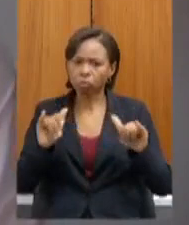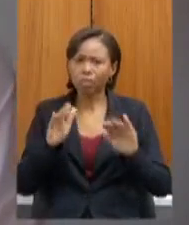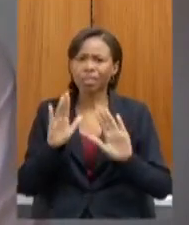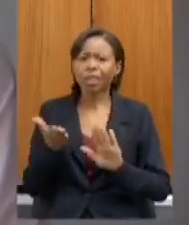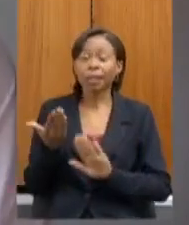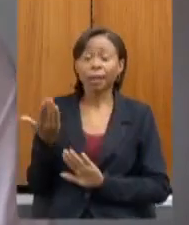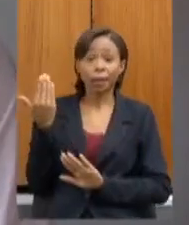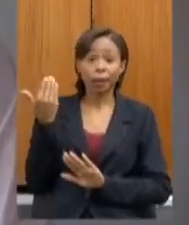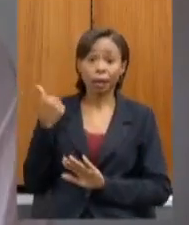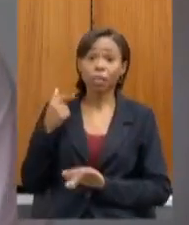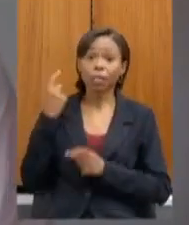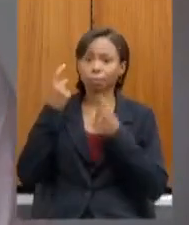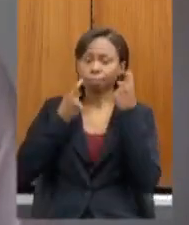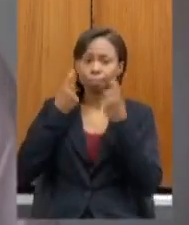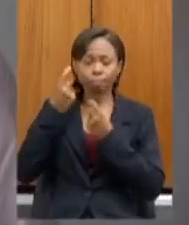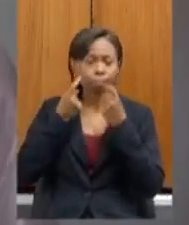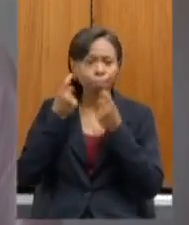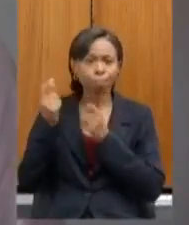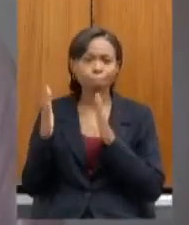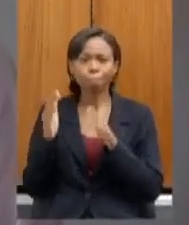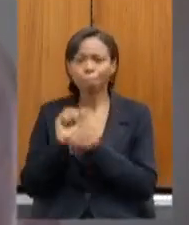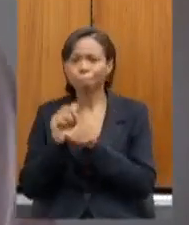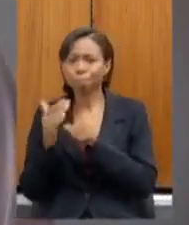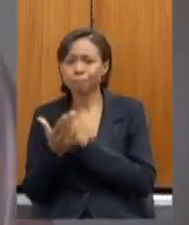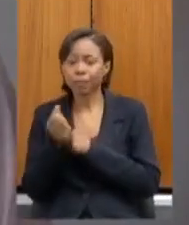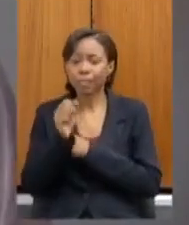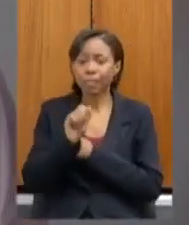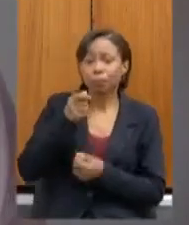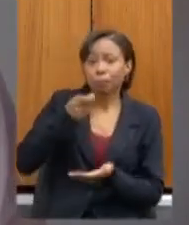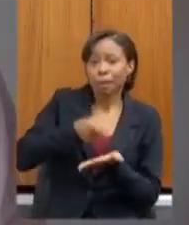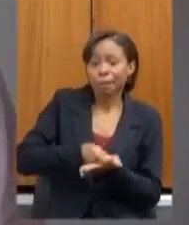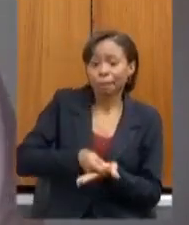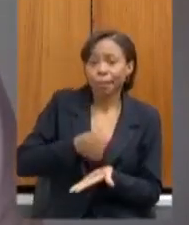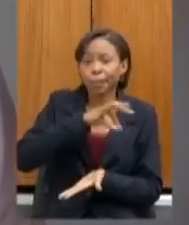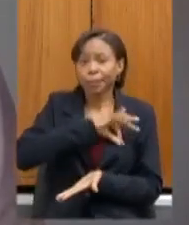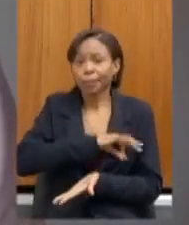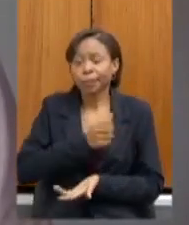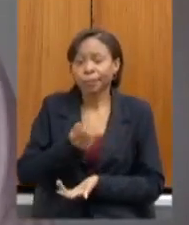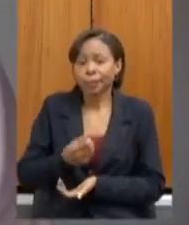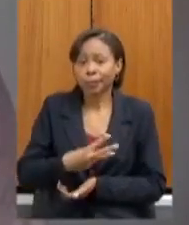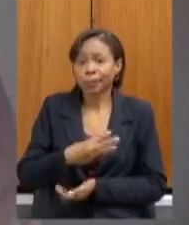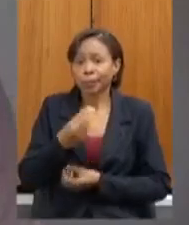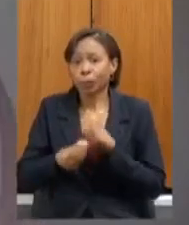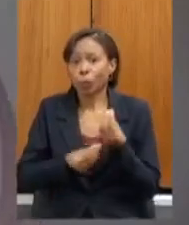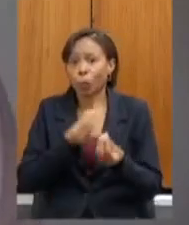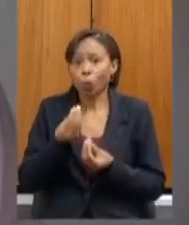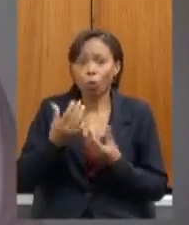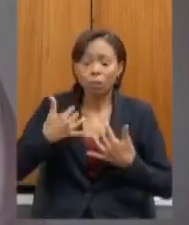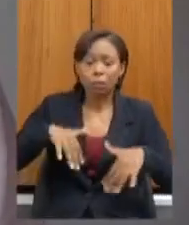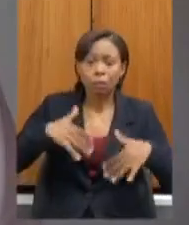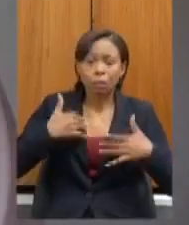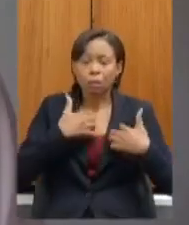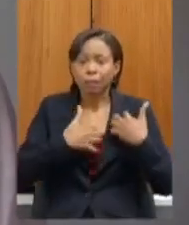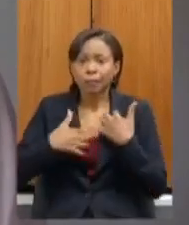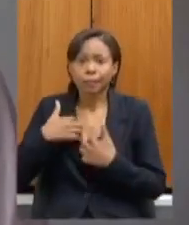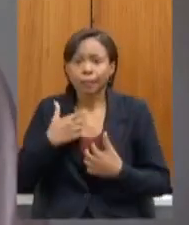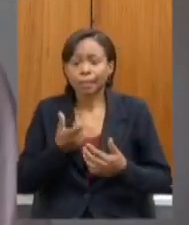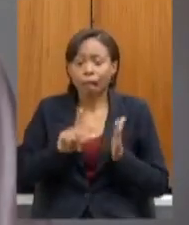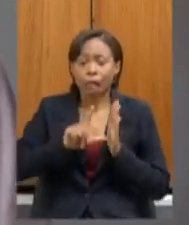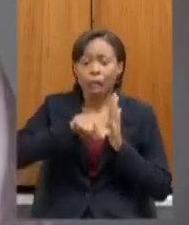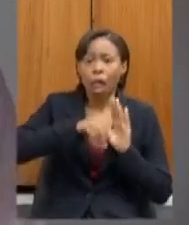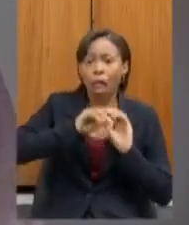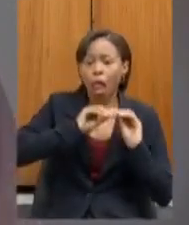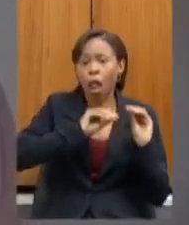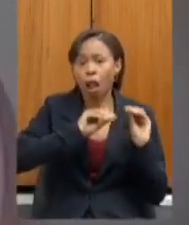pandemia da situação de pagamento bastante dramática em que poderia porventura até haver atrasos maiores